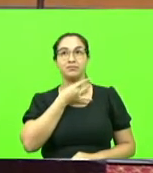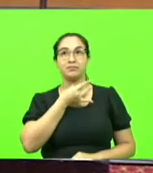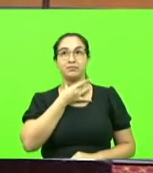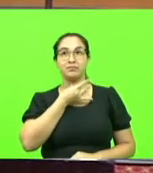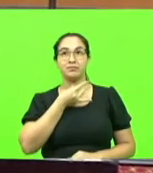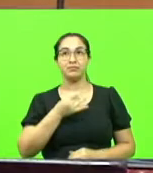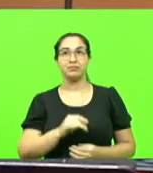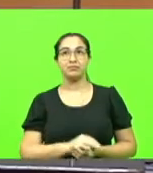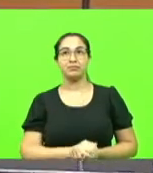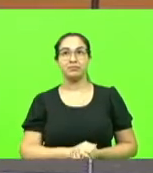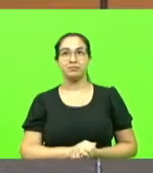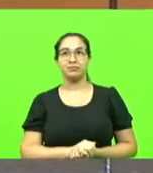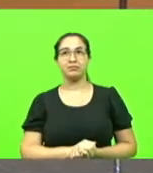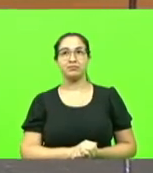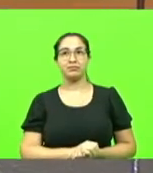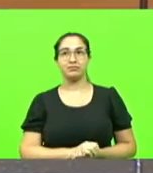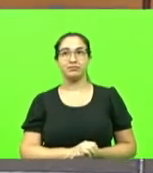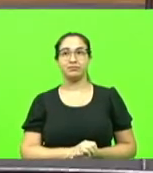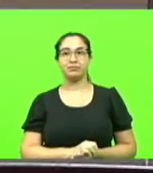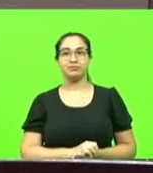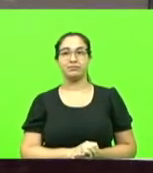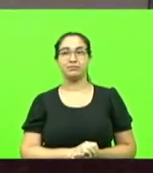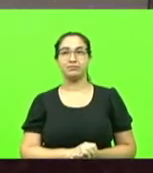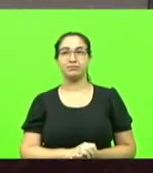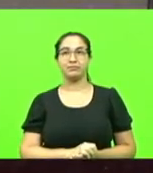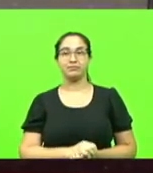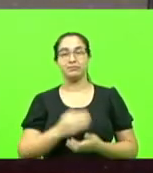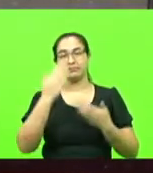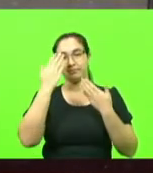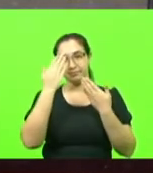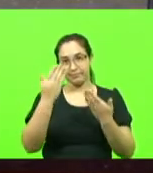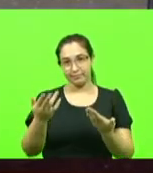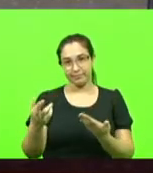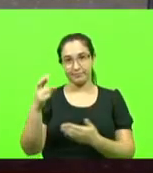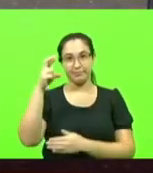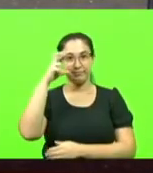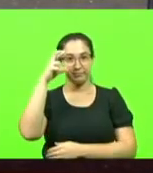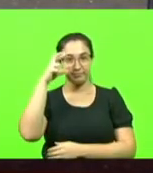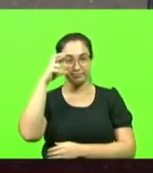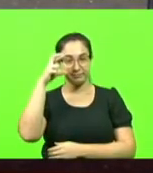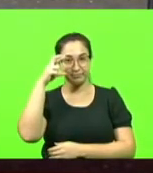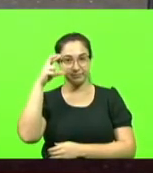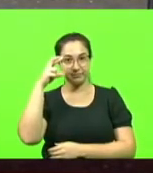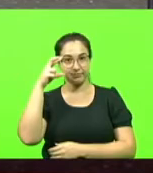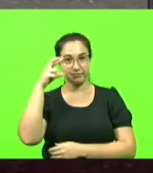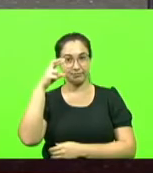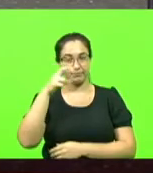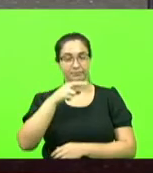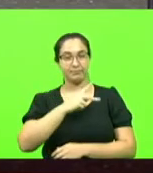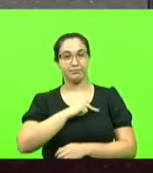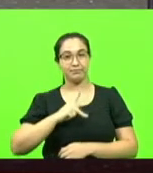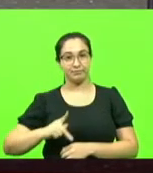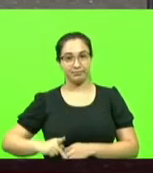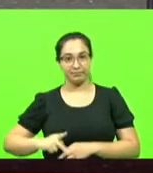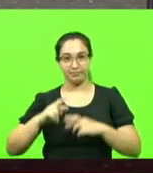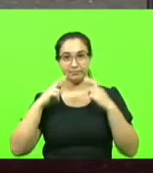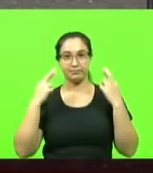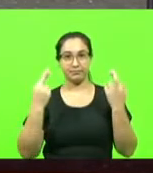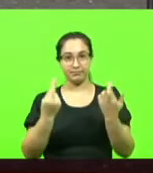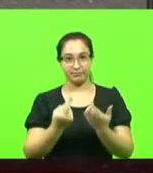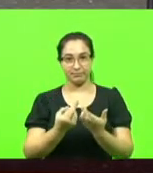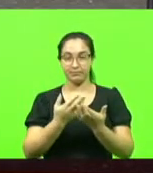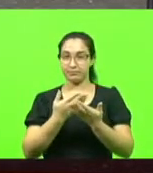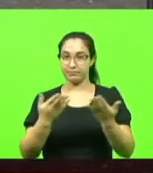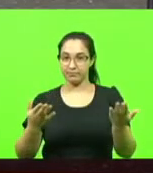deputado Alba, preside a sessão nesse momento. Senhoras deputadas,